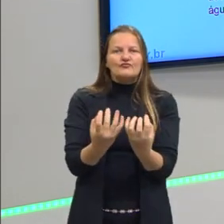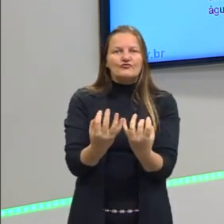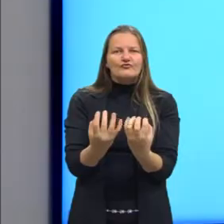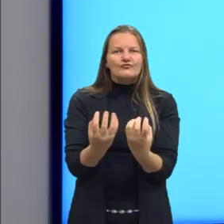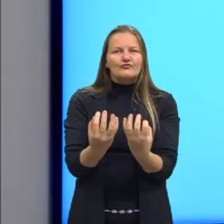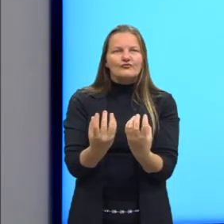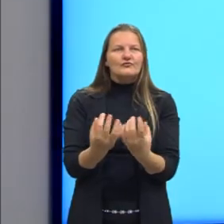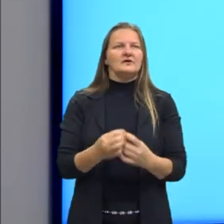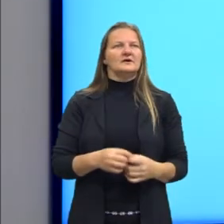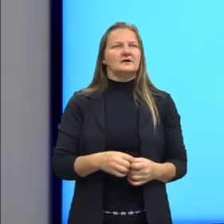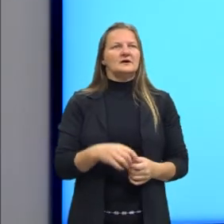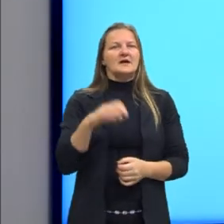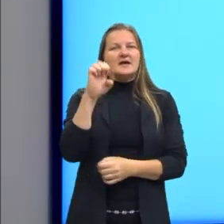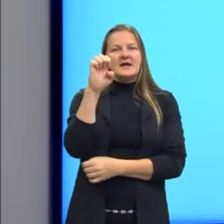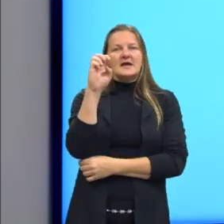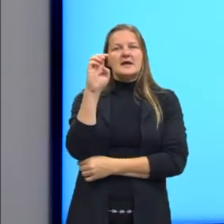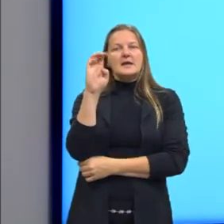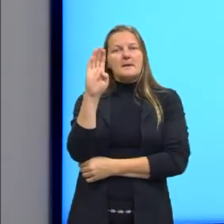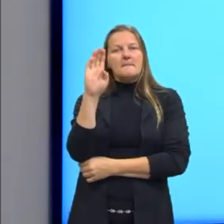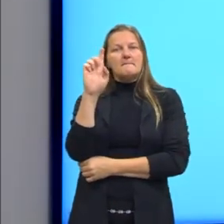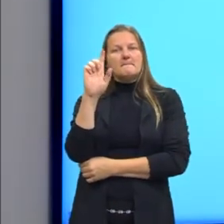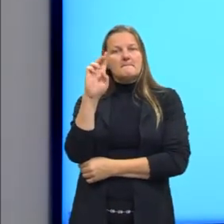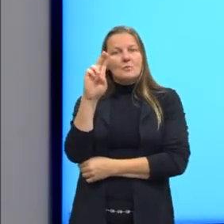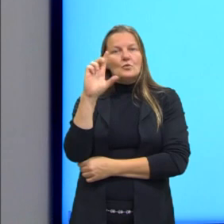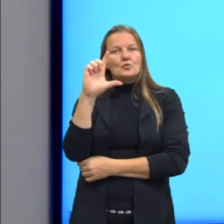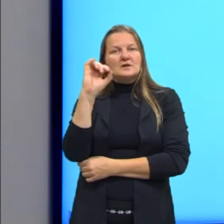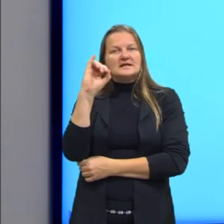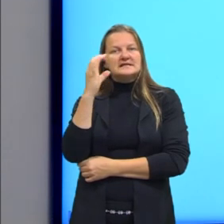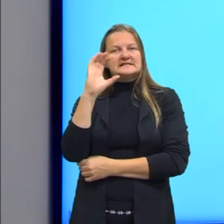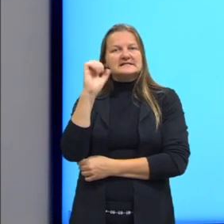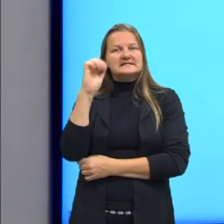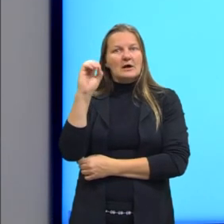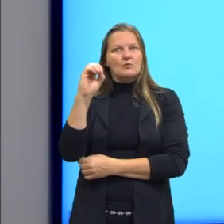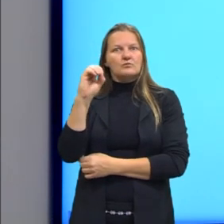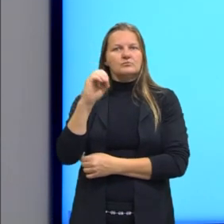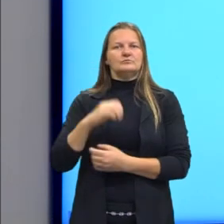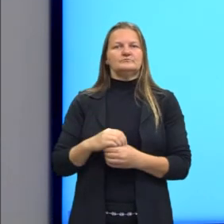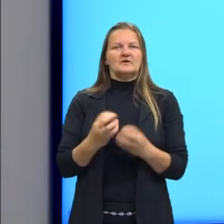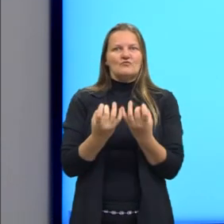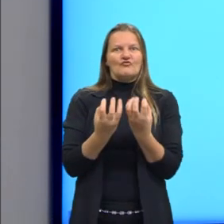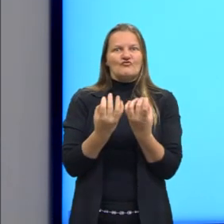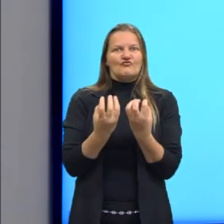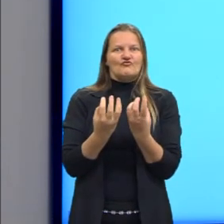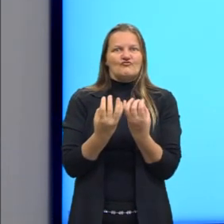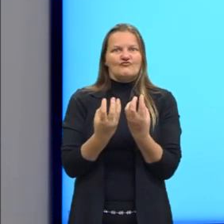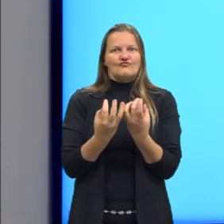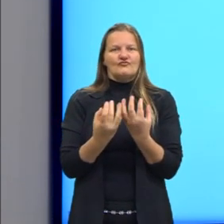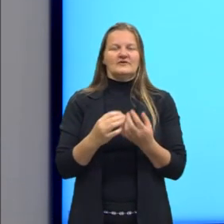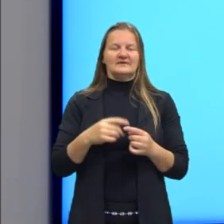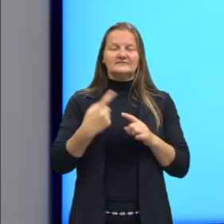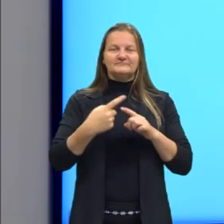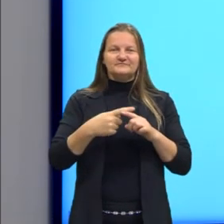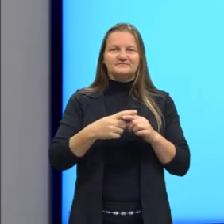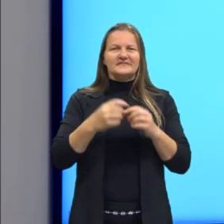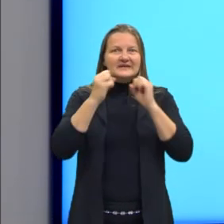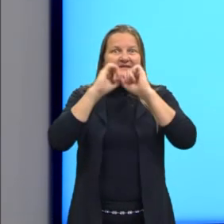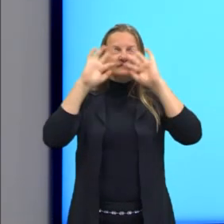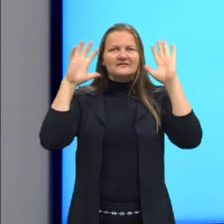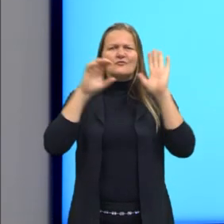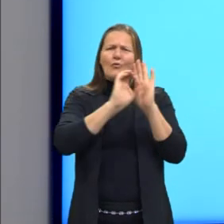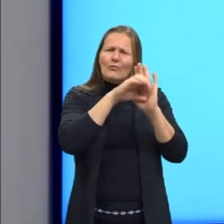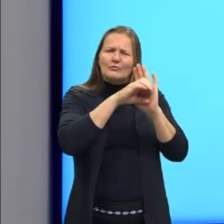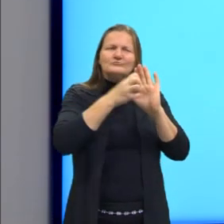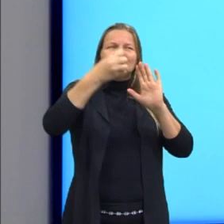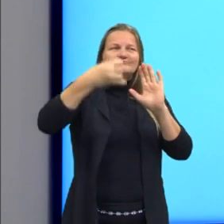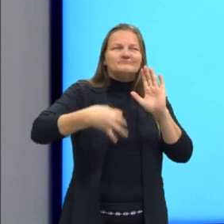linkar aí, ebulição, ebuloscopia, né? Meio subjetivo, dá para entender mais ou menos o que a gente está falando,